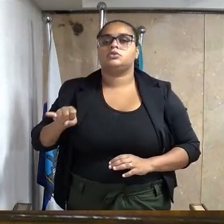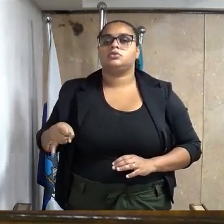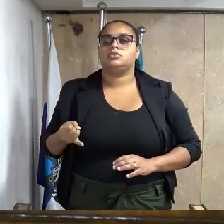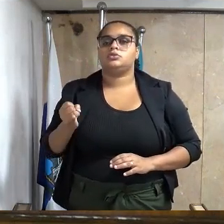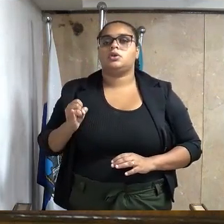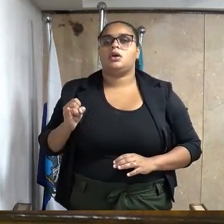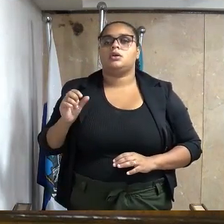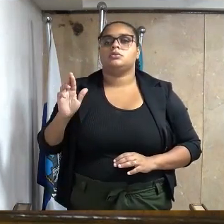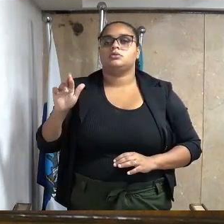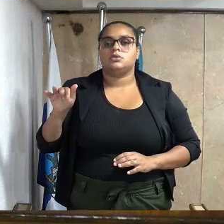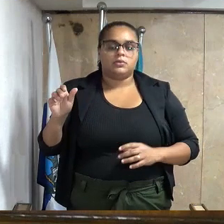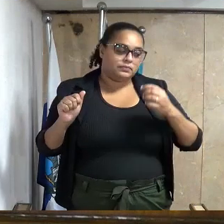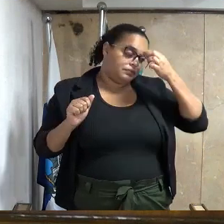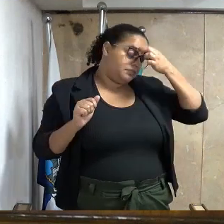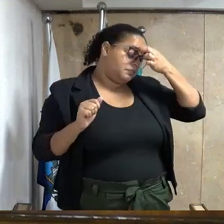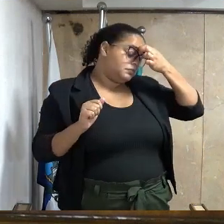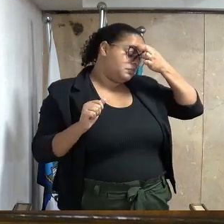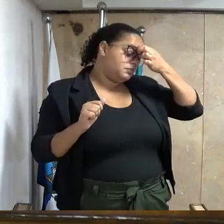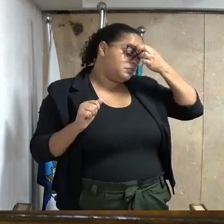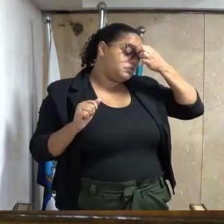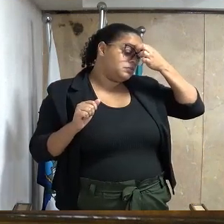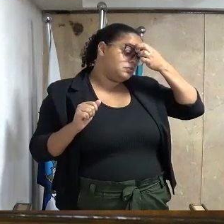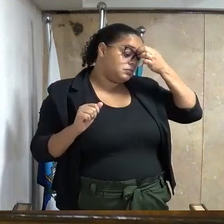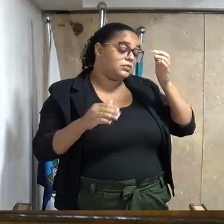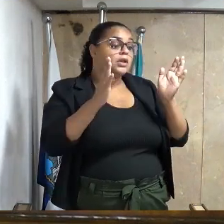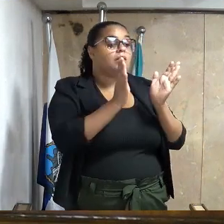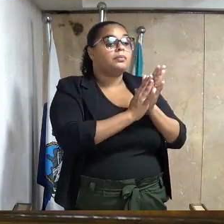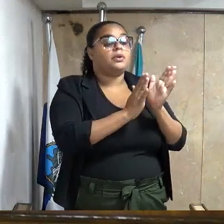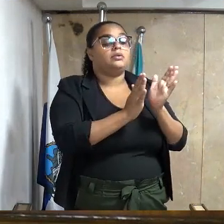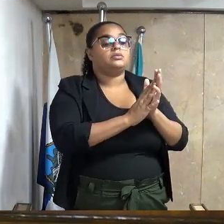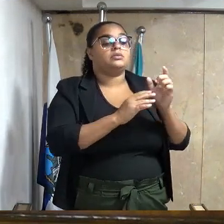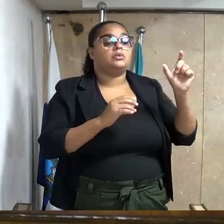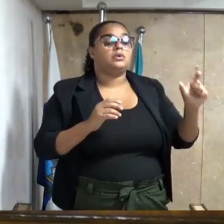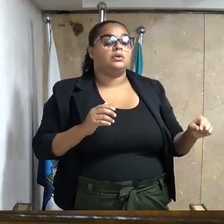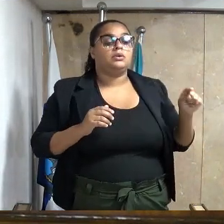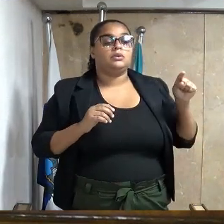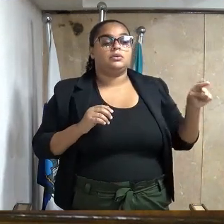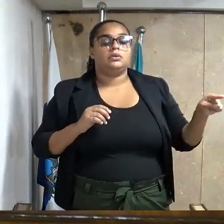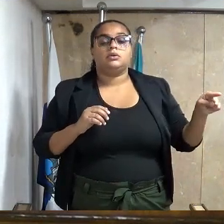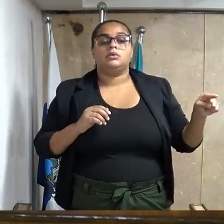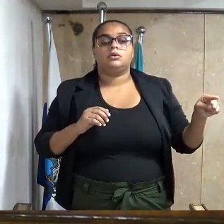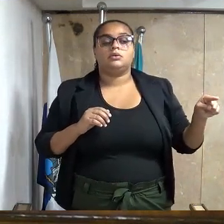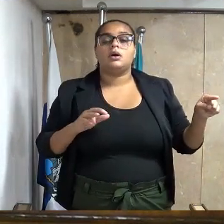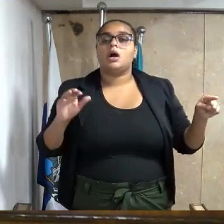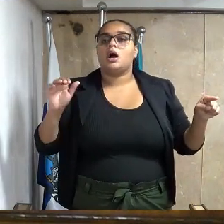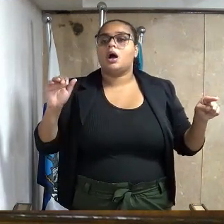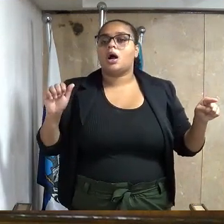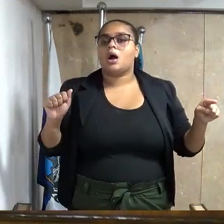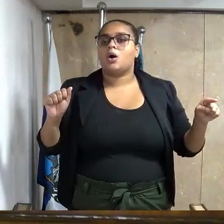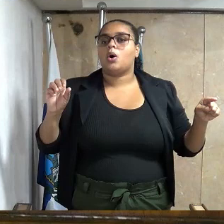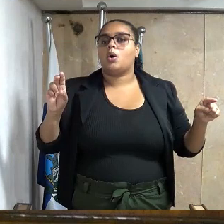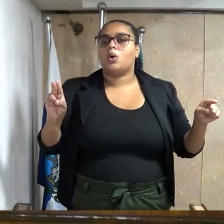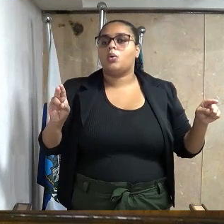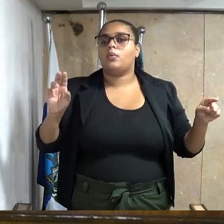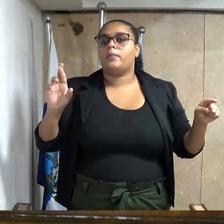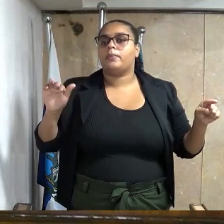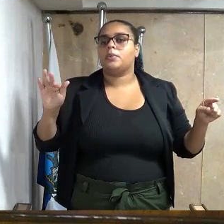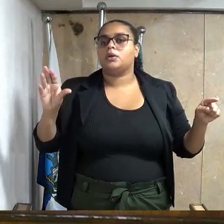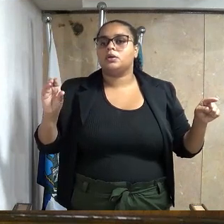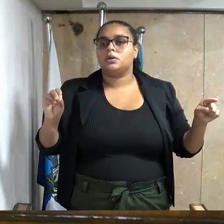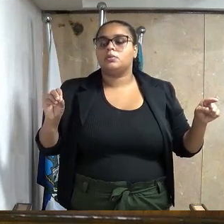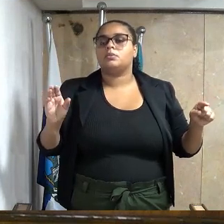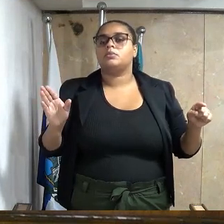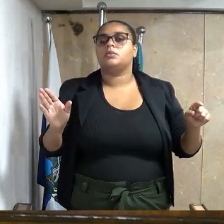dos Santos Barbosa, consignando moção de aplausos ao lucíssimo senhor Almiro de Assis Santana, mestre